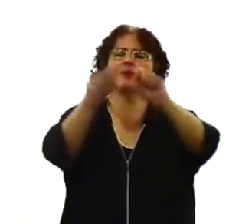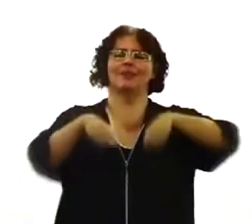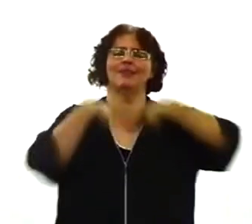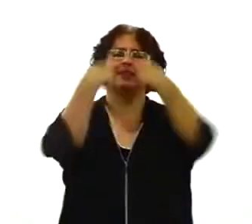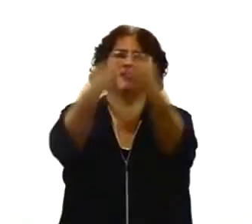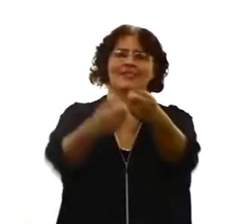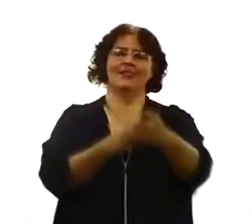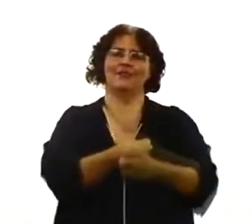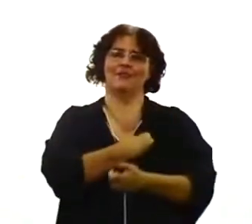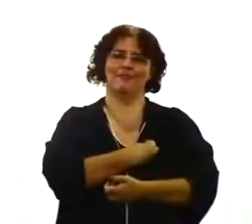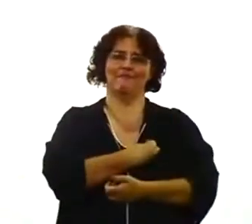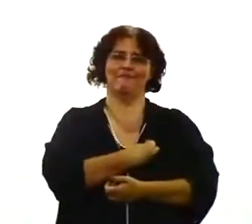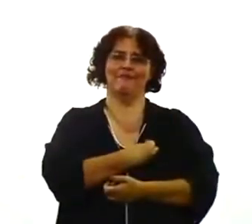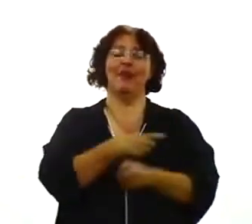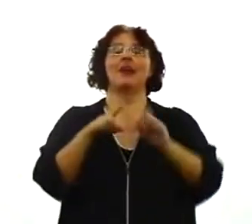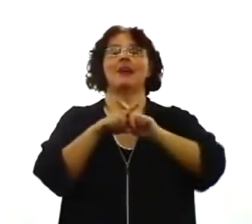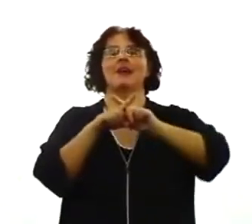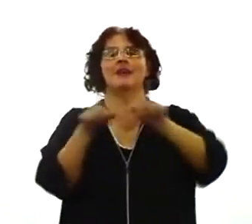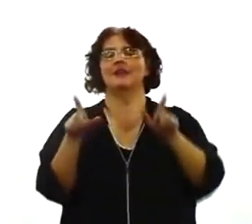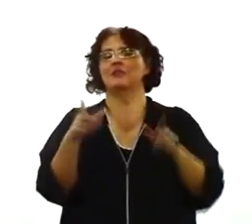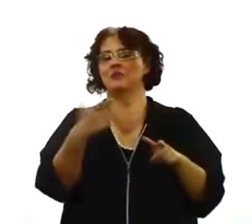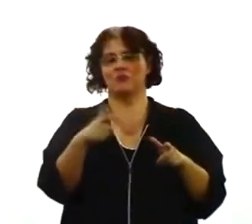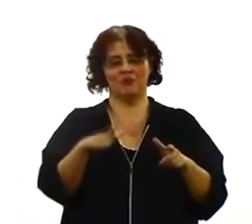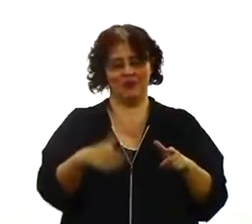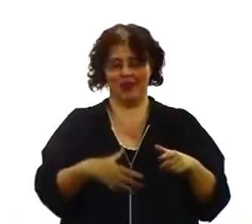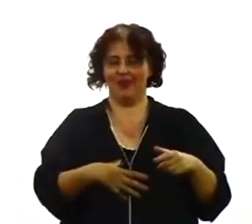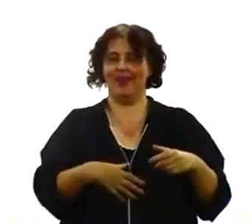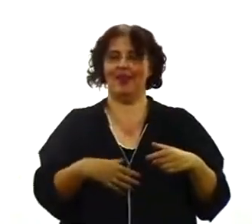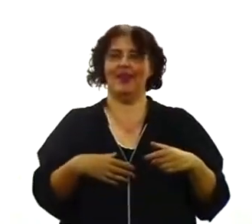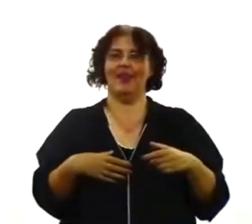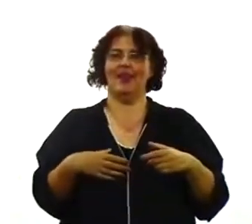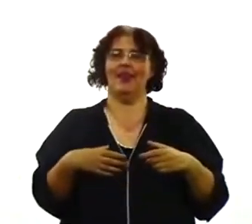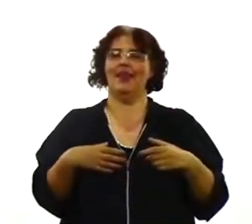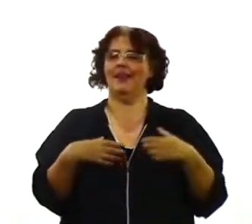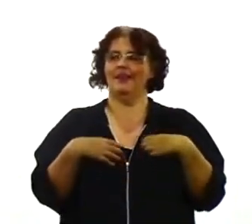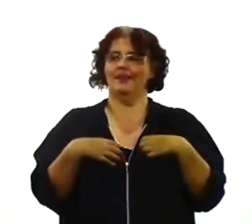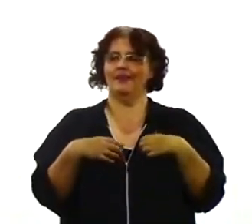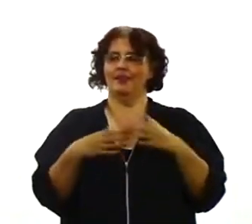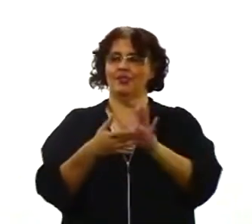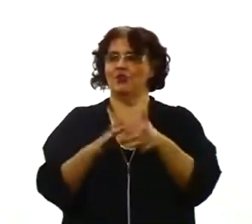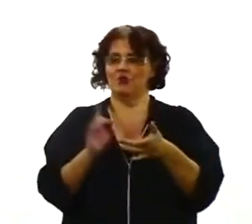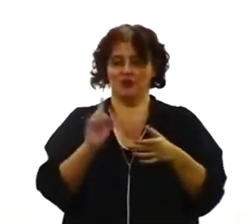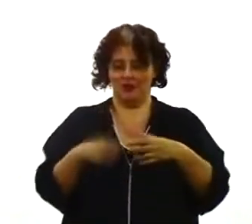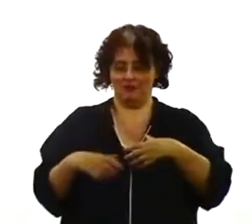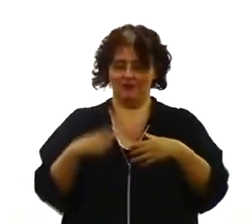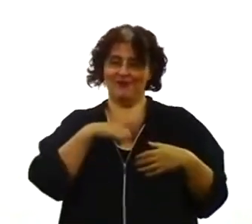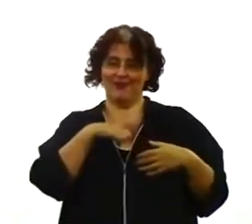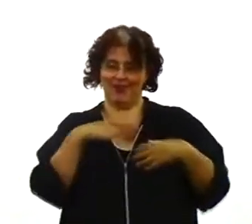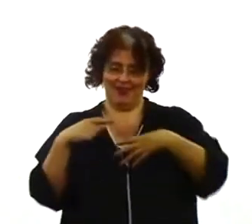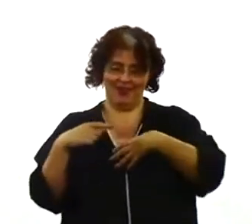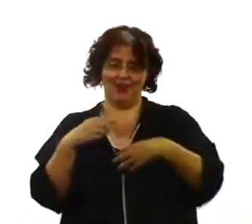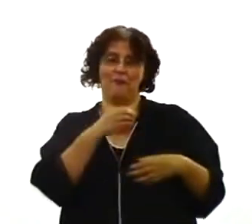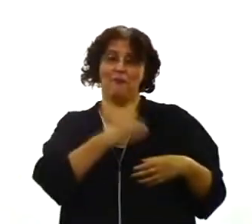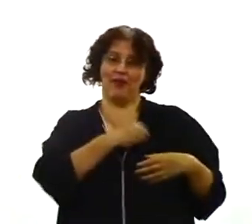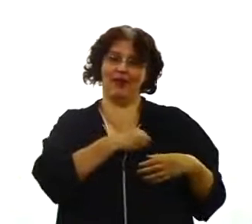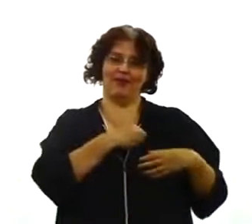é um filho de Adão. Ele não tem a genética de Adão. Ele não carrega de Adão o pecado